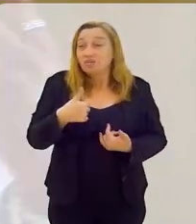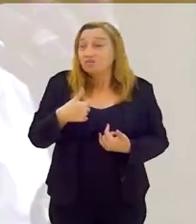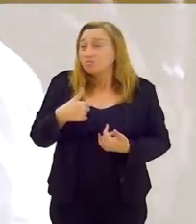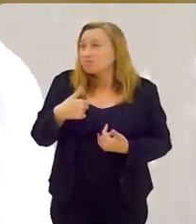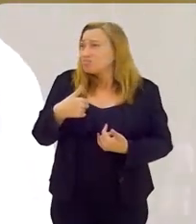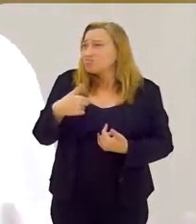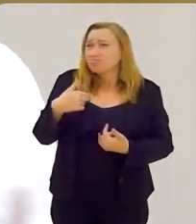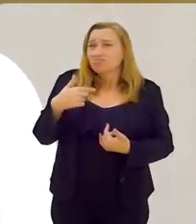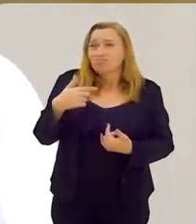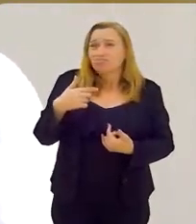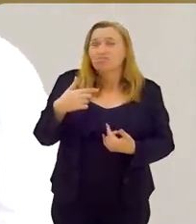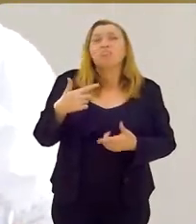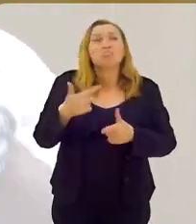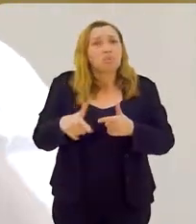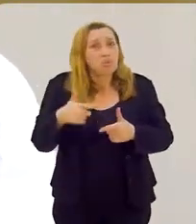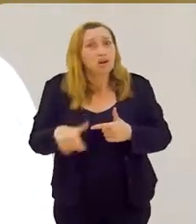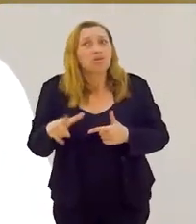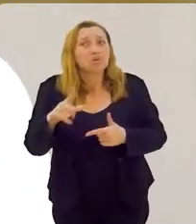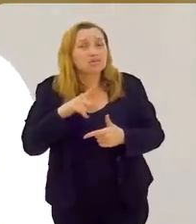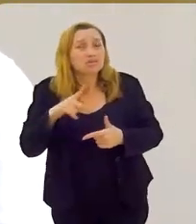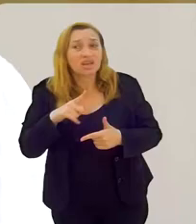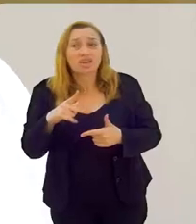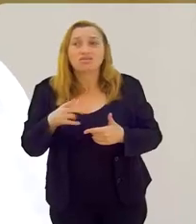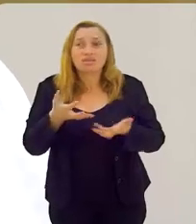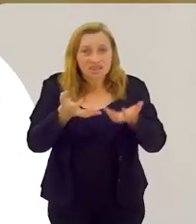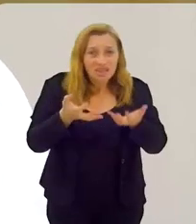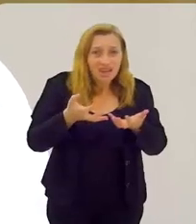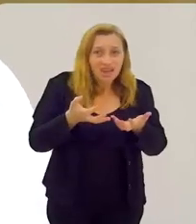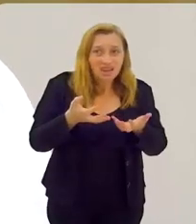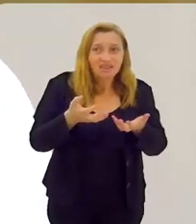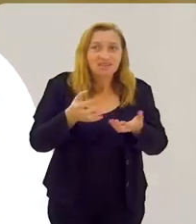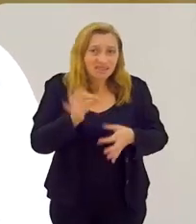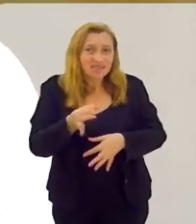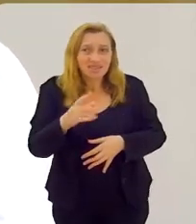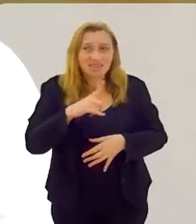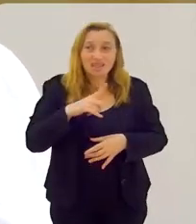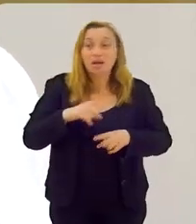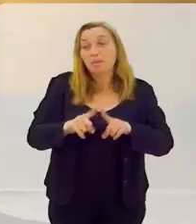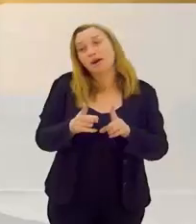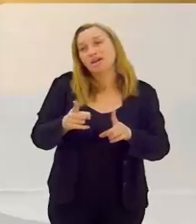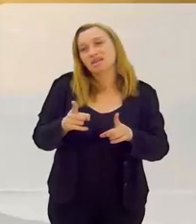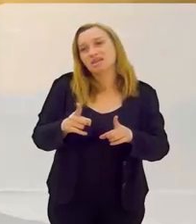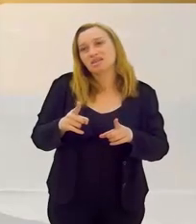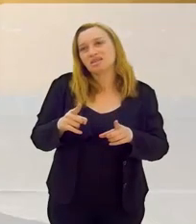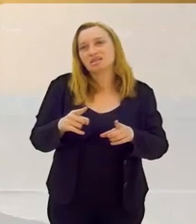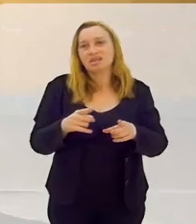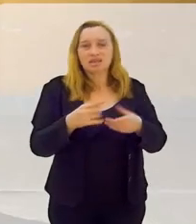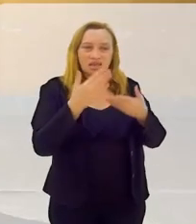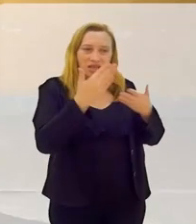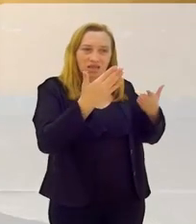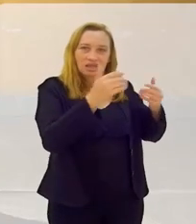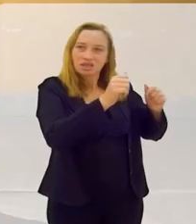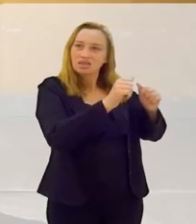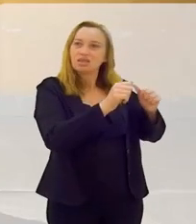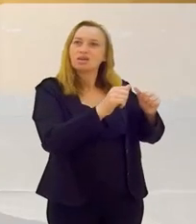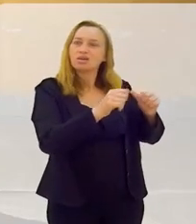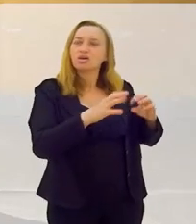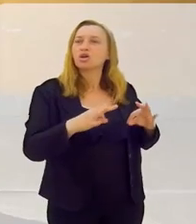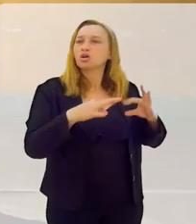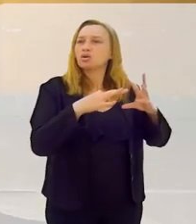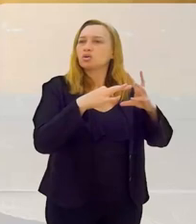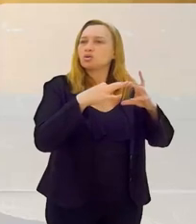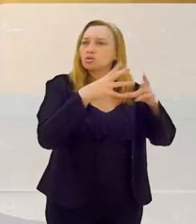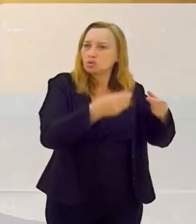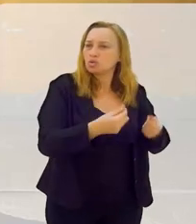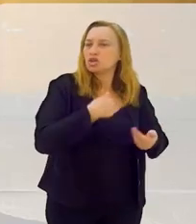sou uma pessoa fã. Eu tenho problemas. Você quer? Você tem certeza? Mas, graças a Deus, os orixás é o sagrado. Tudo aquilo que eu